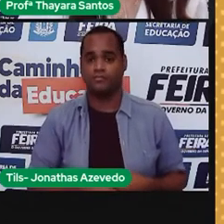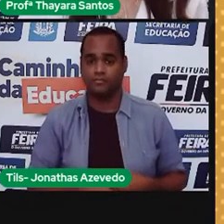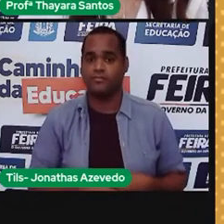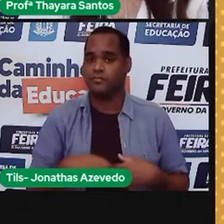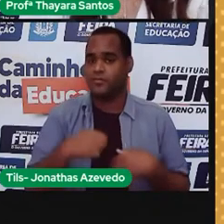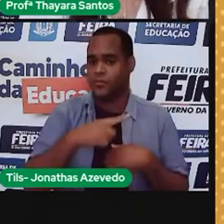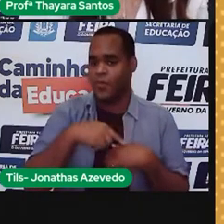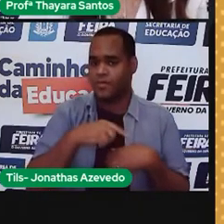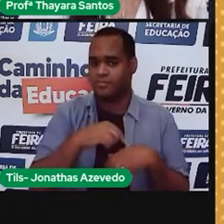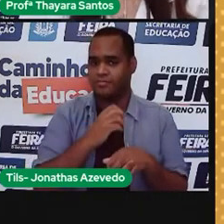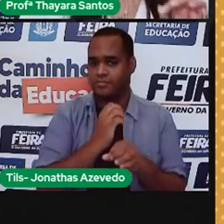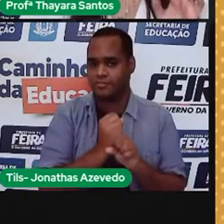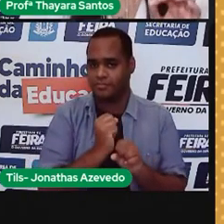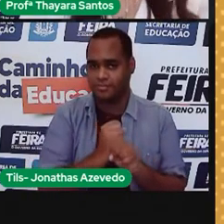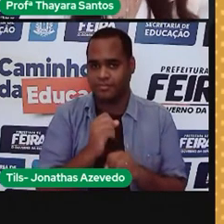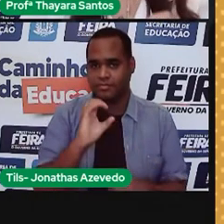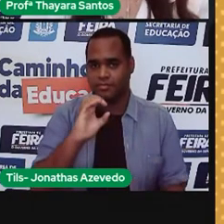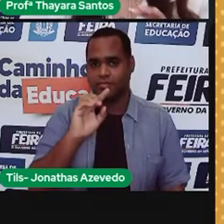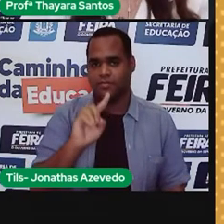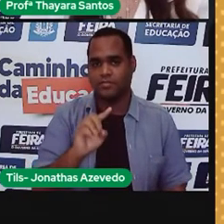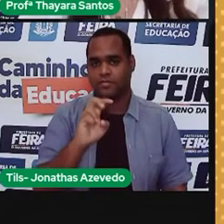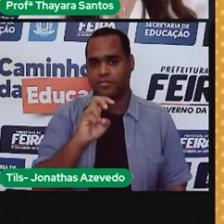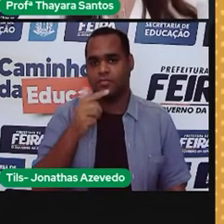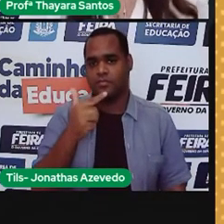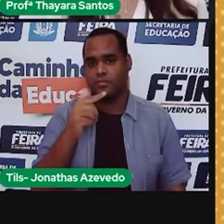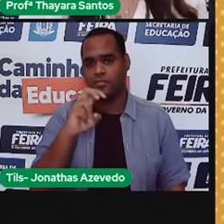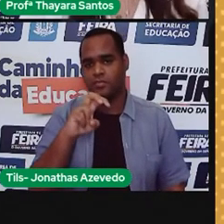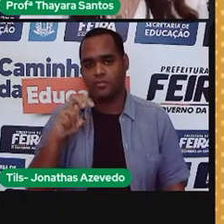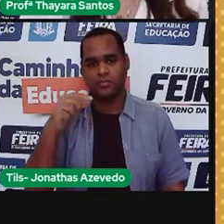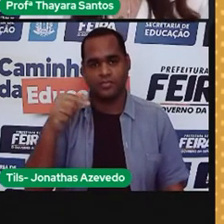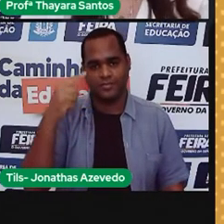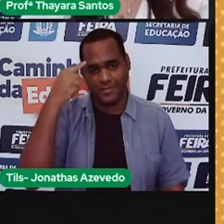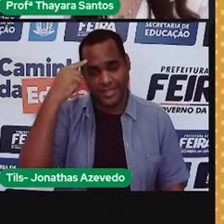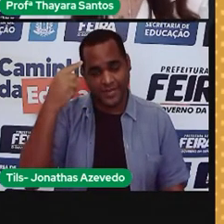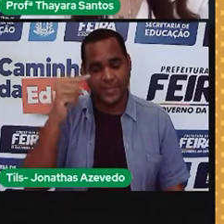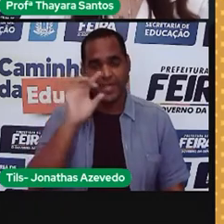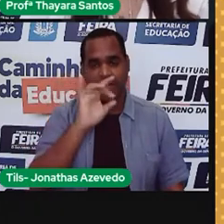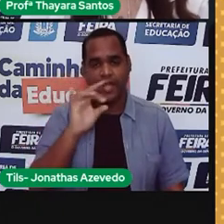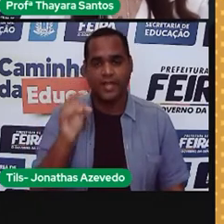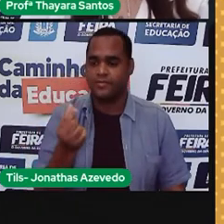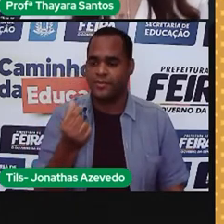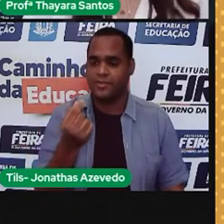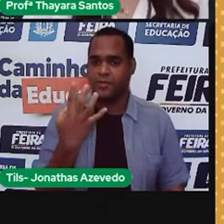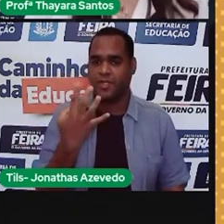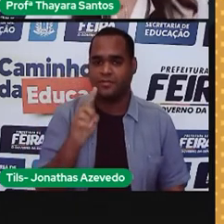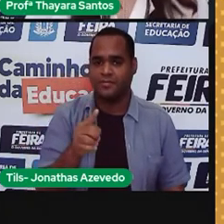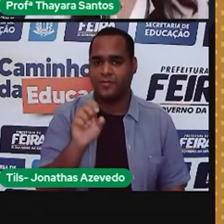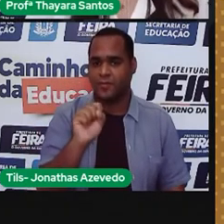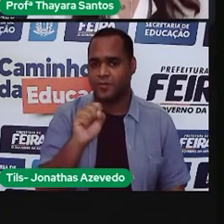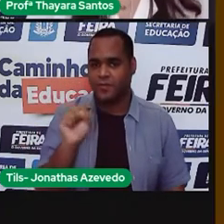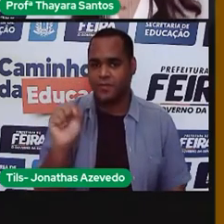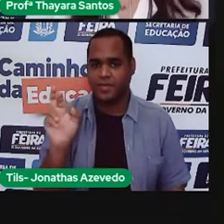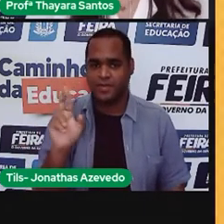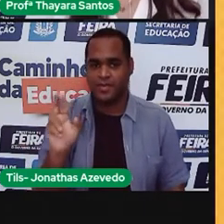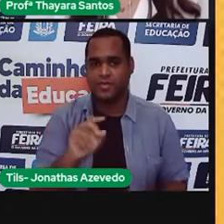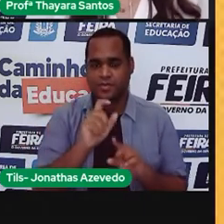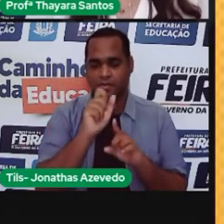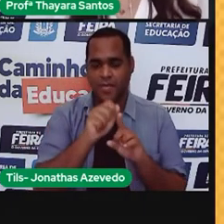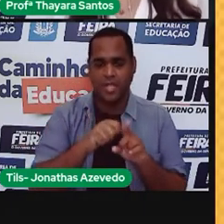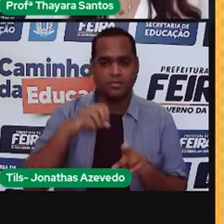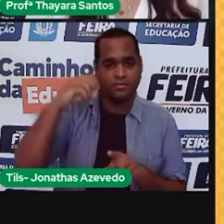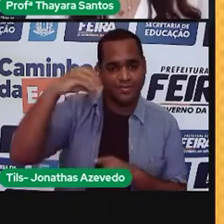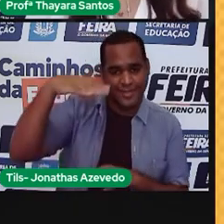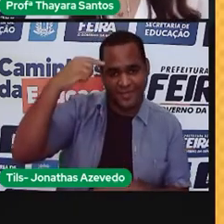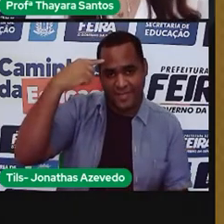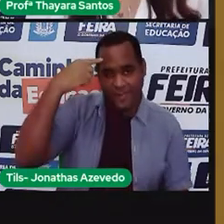0,52557. Cada quilowatt-hora que a gente consome, custa isso. Agora,